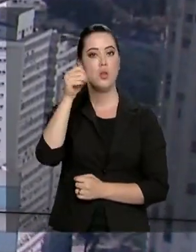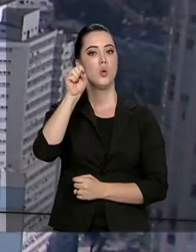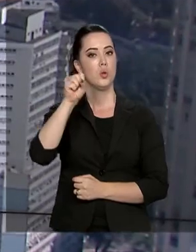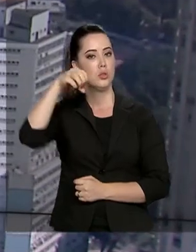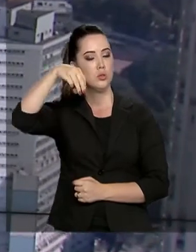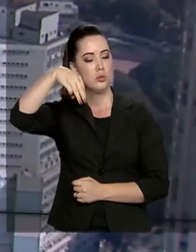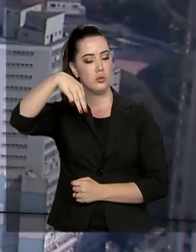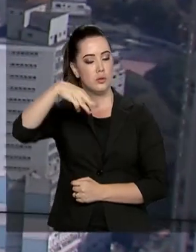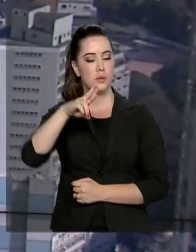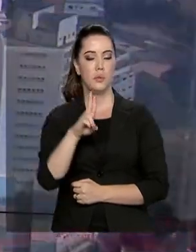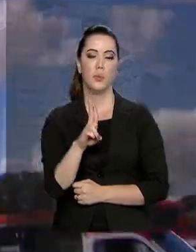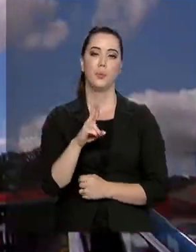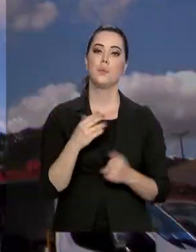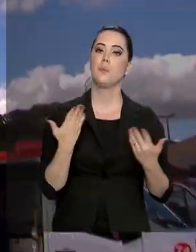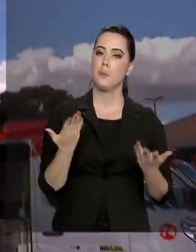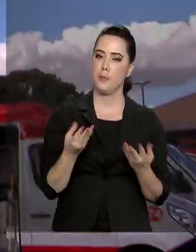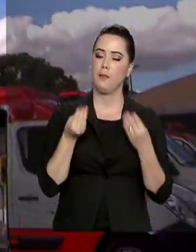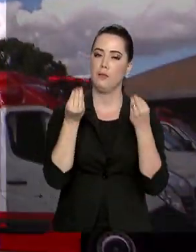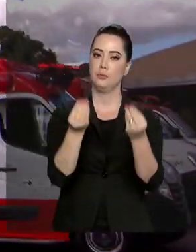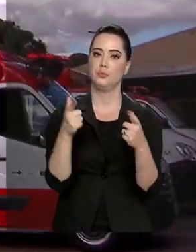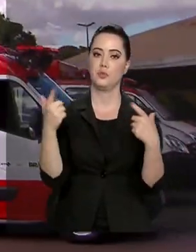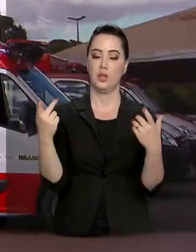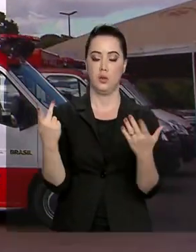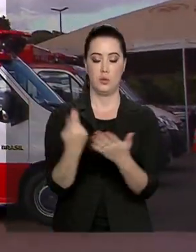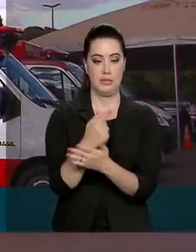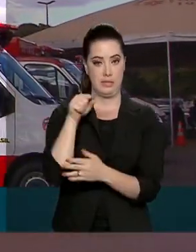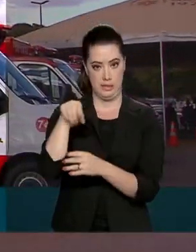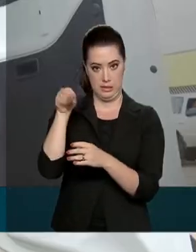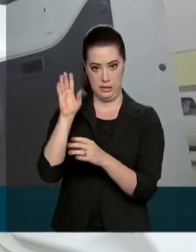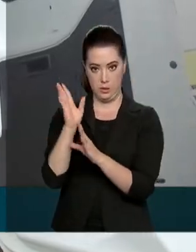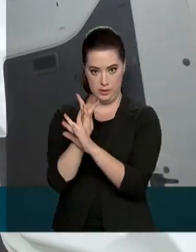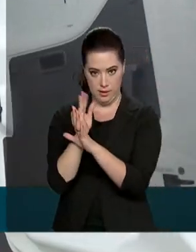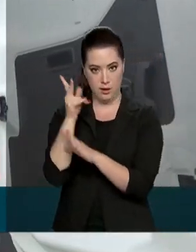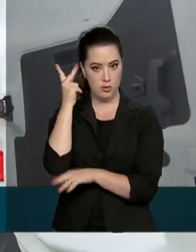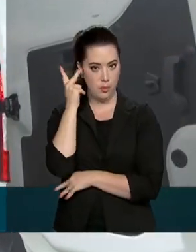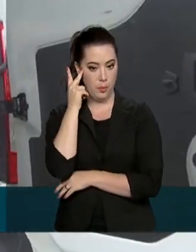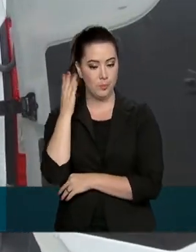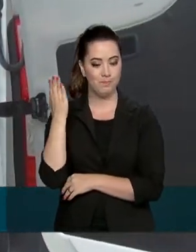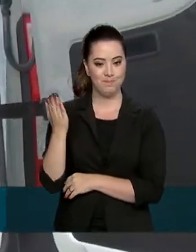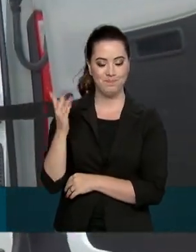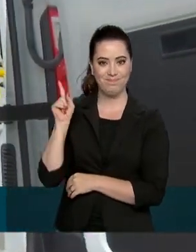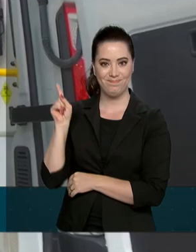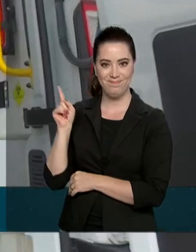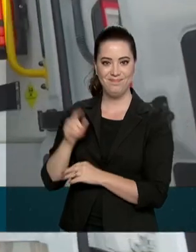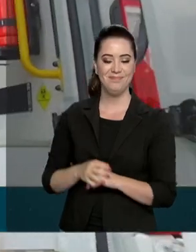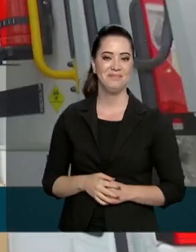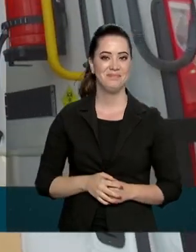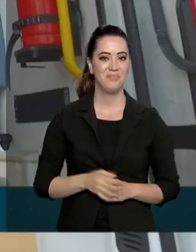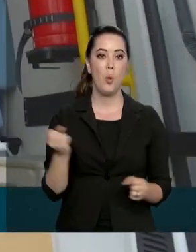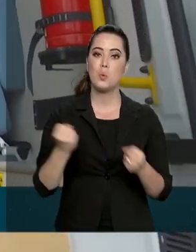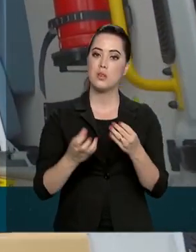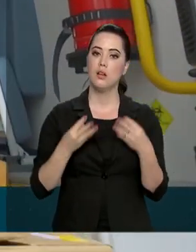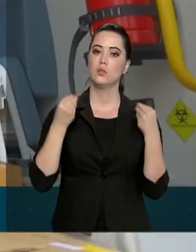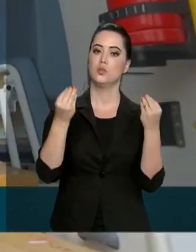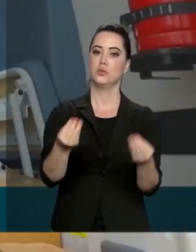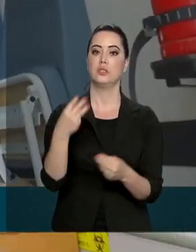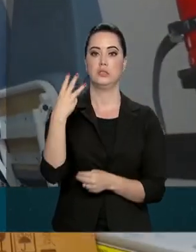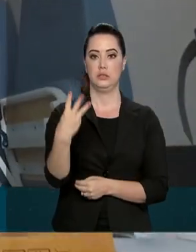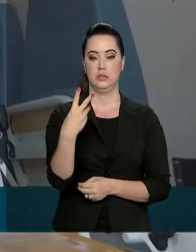Urgência, o SAMU. A entrega foi em Sorocaba, interior de São Paulo. Os veículos vão ser distribuídos para